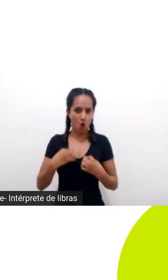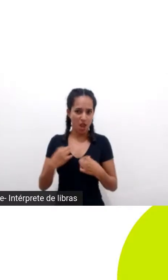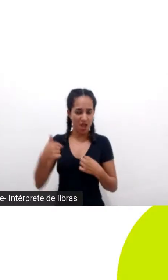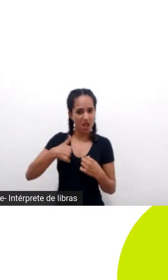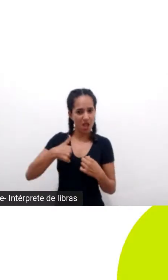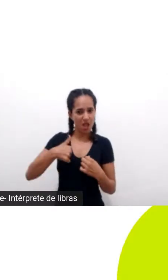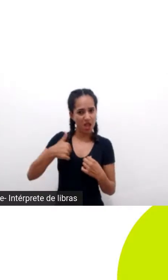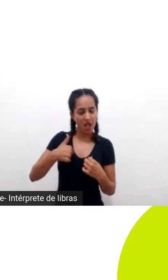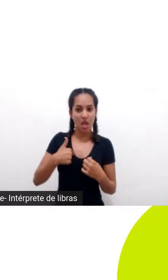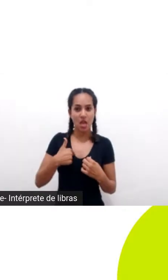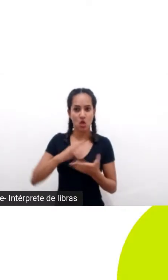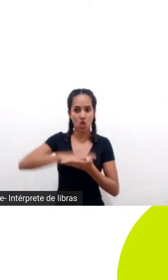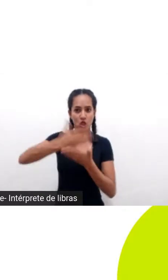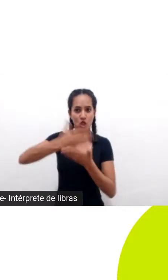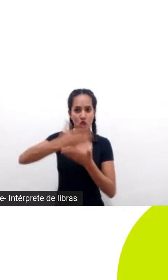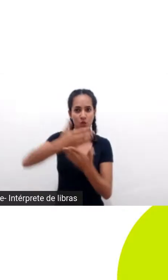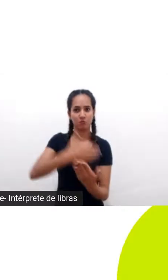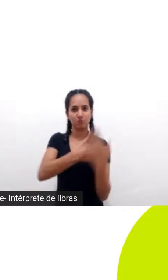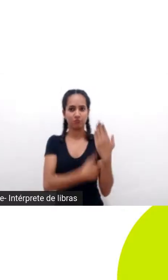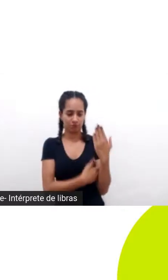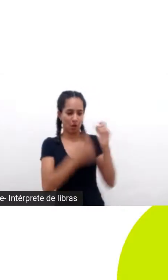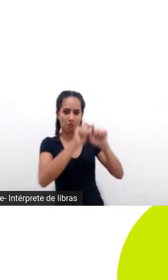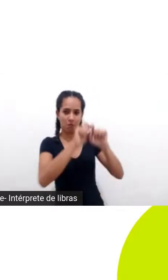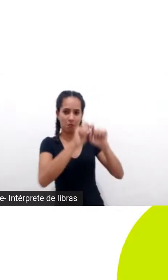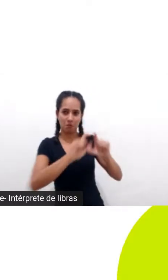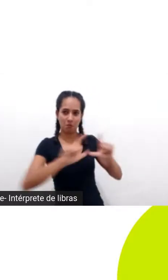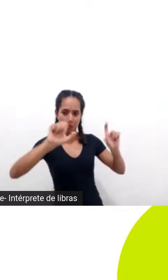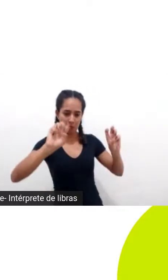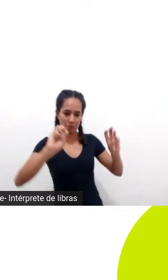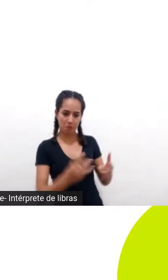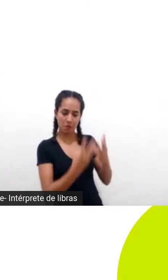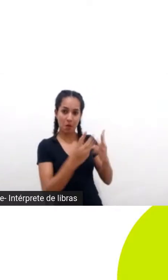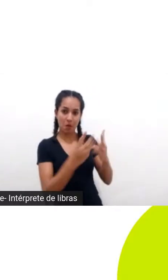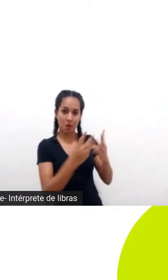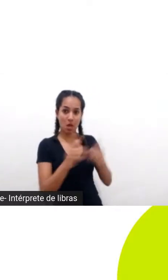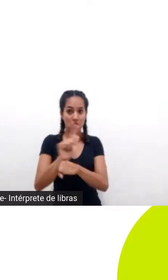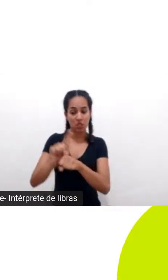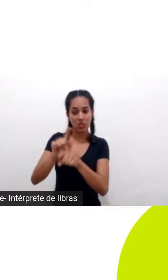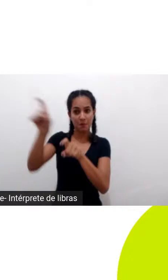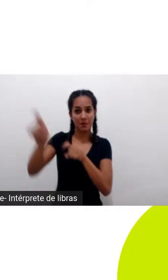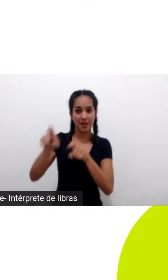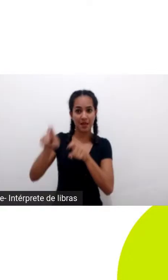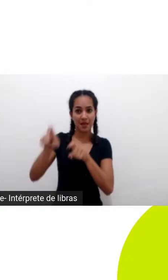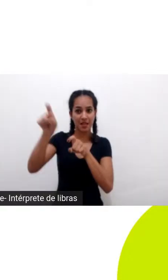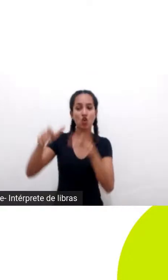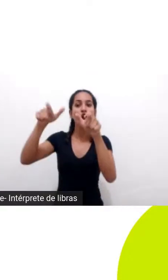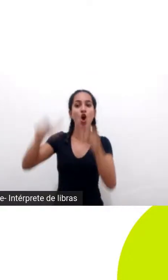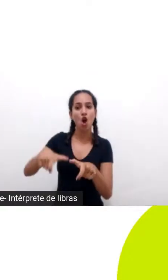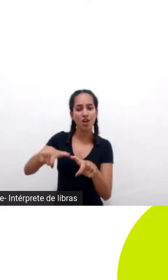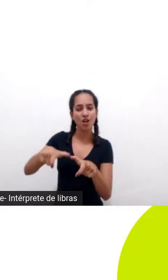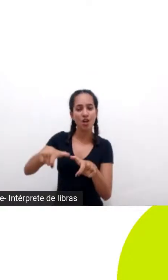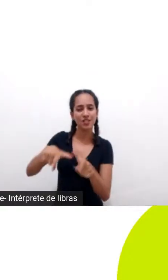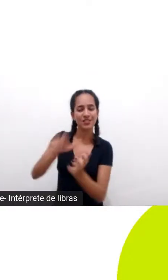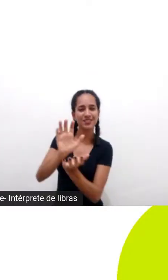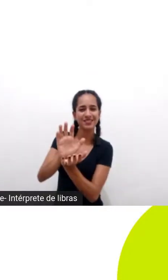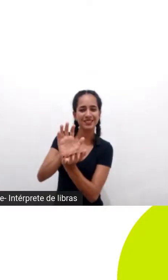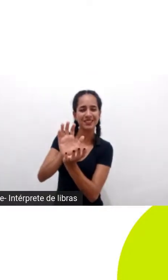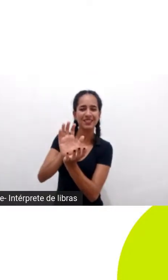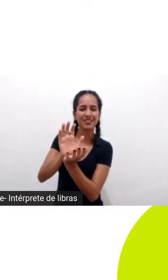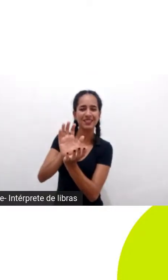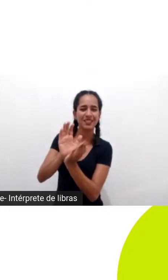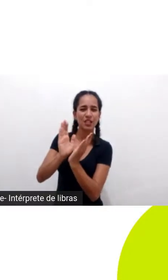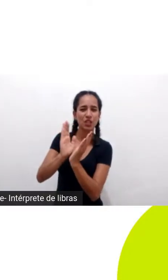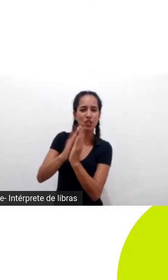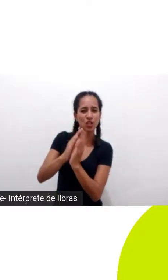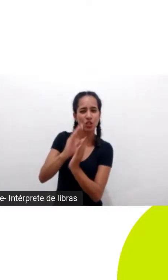computador com uma apresentação powerpoint para o gerente de uma fazenda ali no Tocantins e eu estava pronto para fazer uma apresentação de 15 minutos e depois explicar e